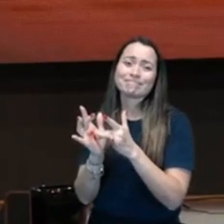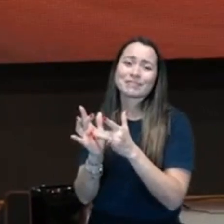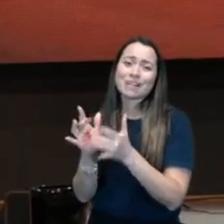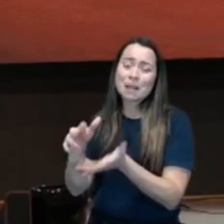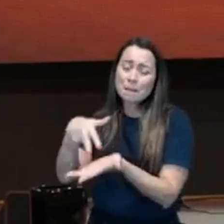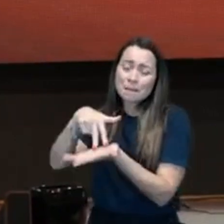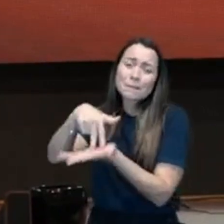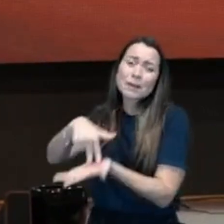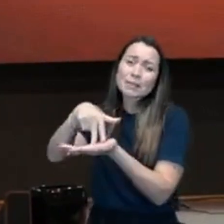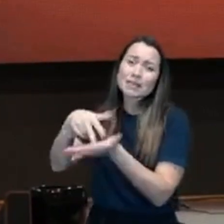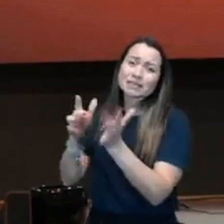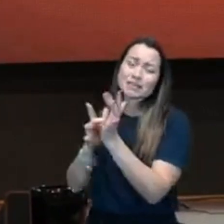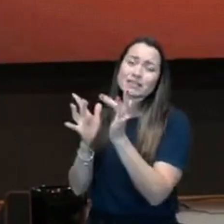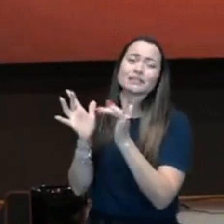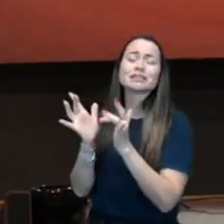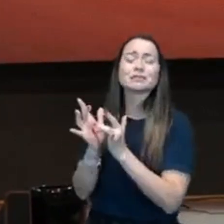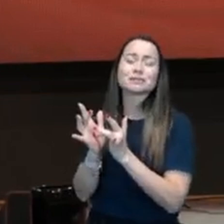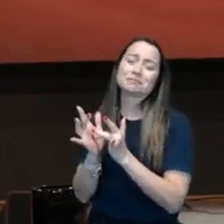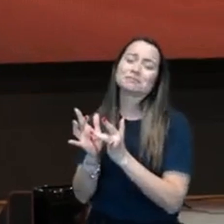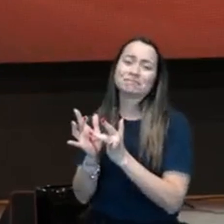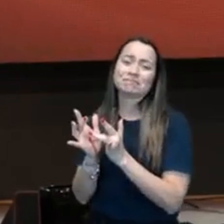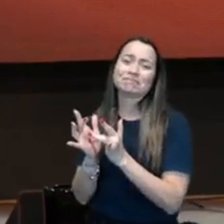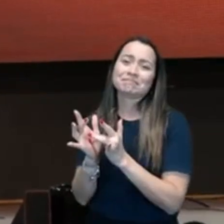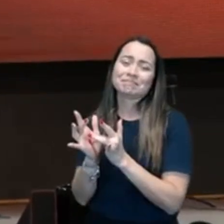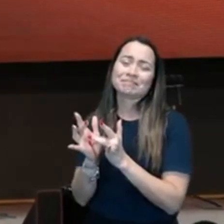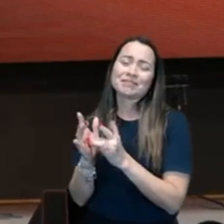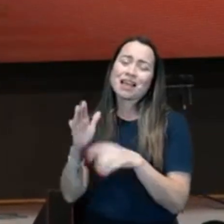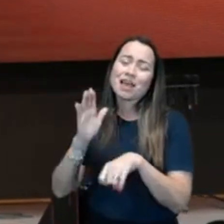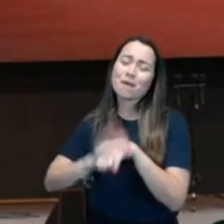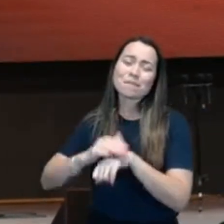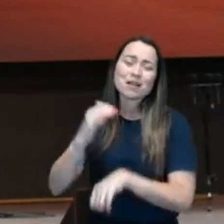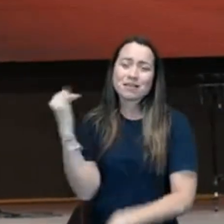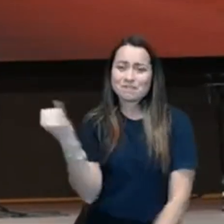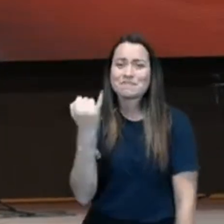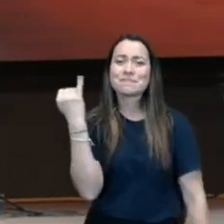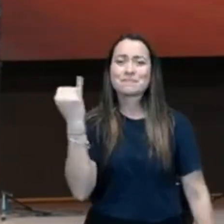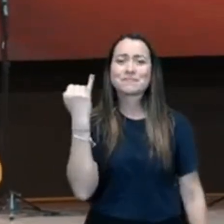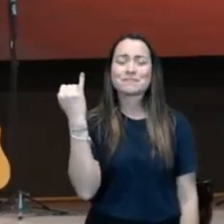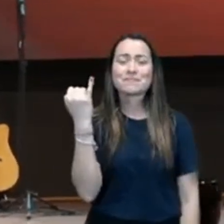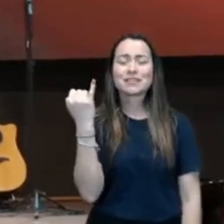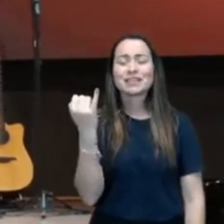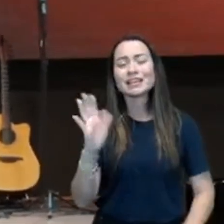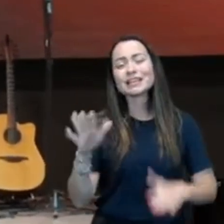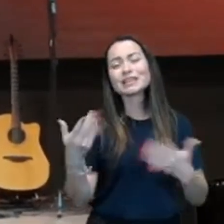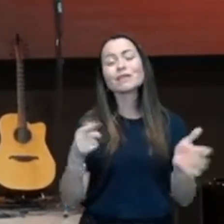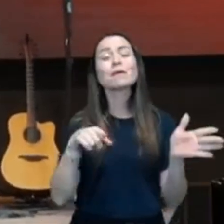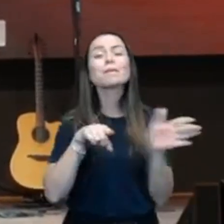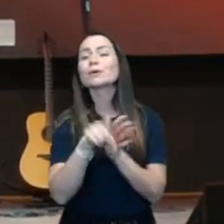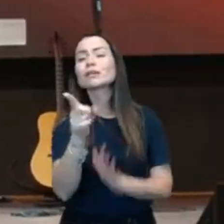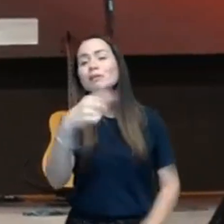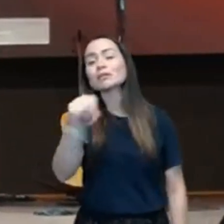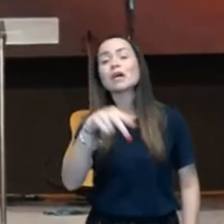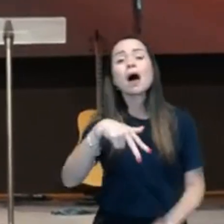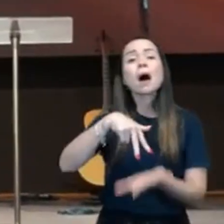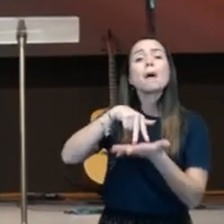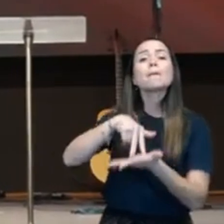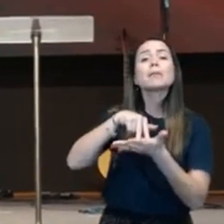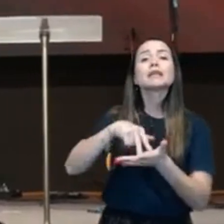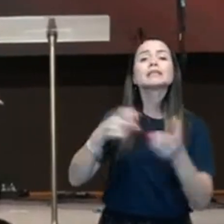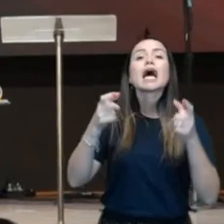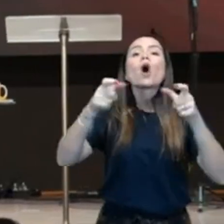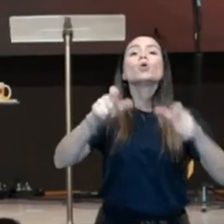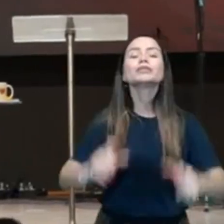Então, a primeira pergunta respondida, é permanecer aonde? E a resposta é,